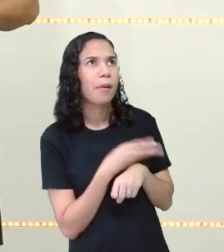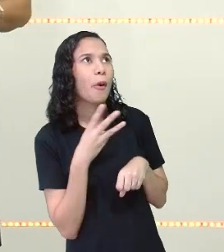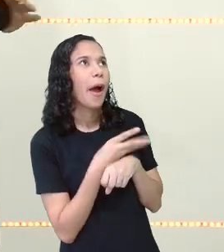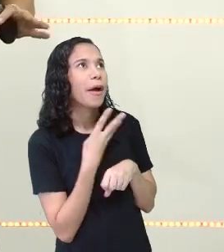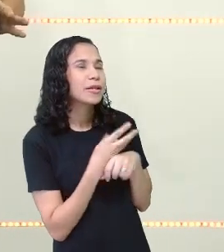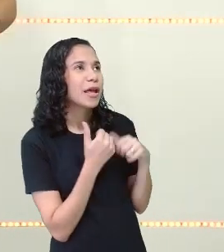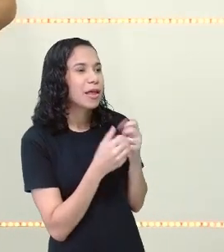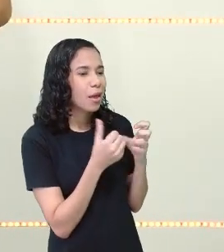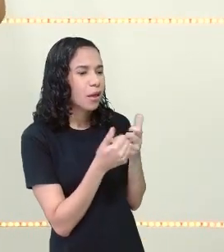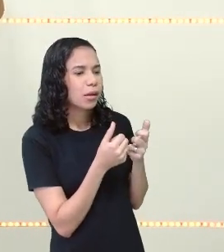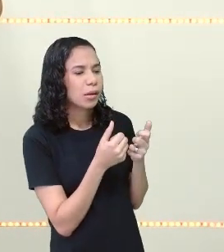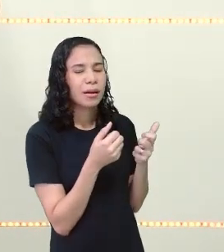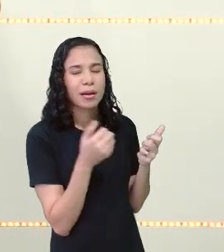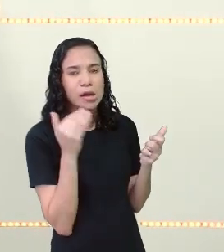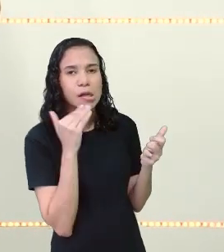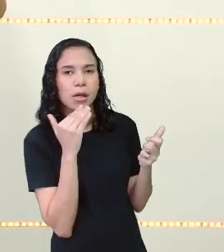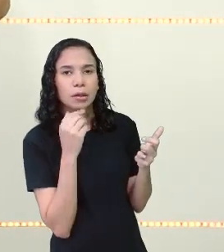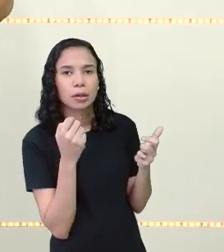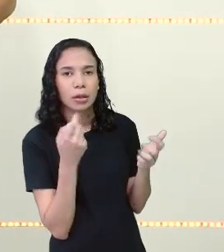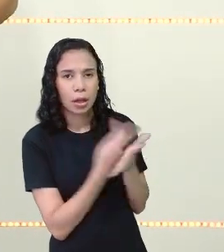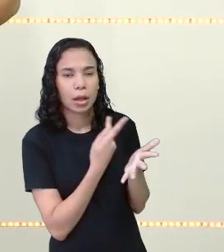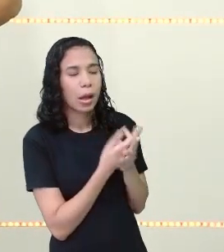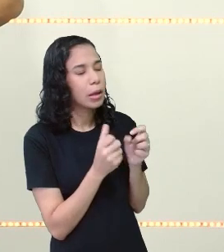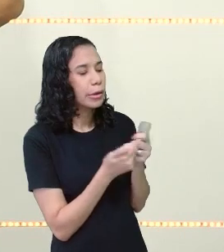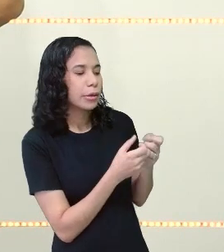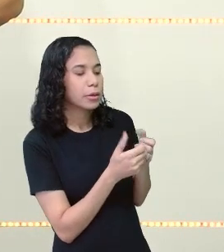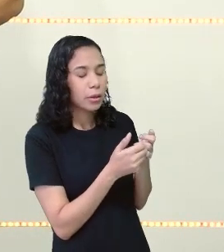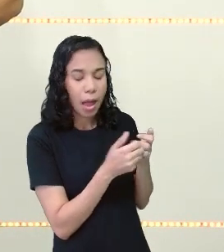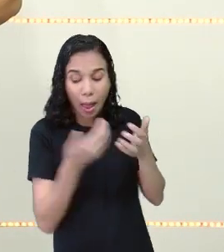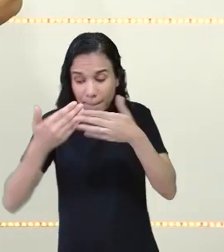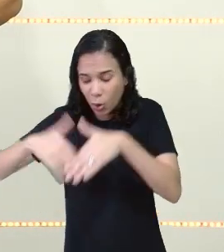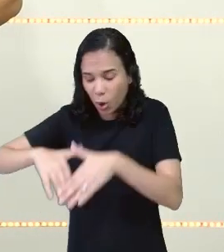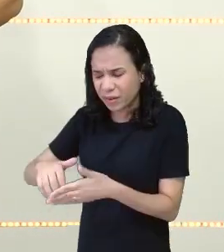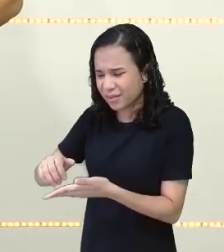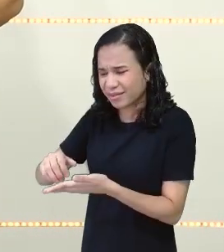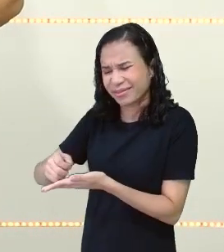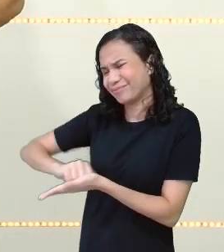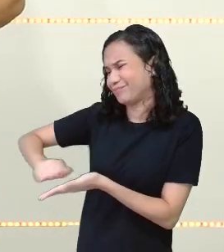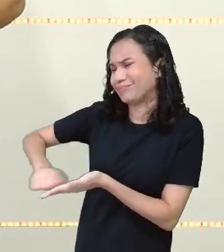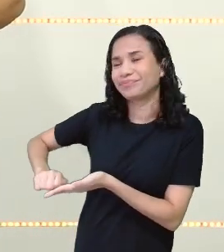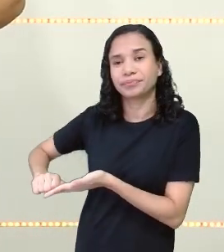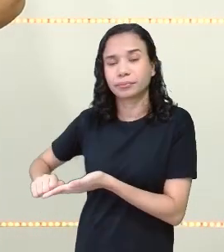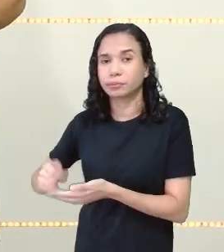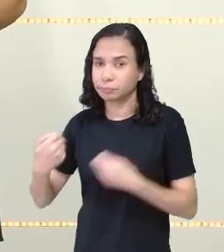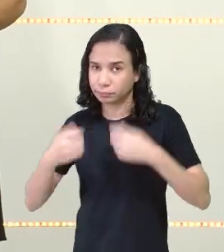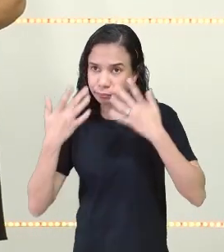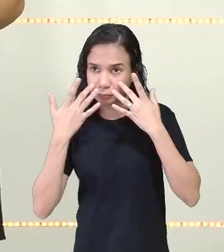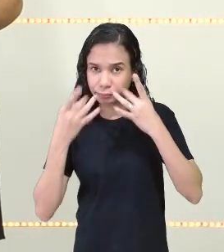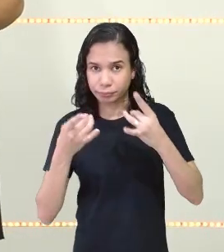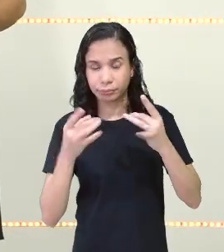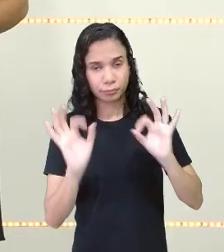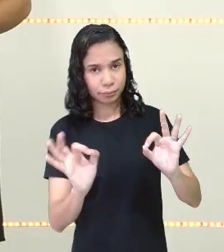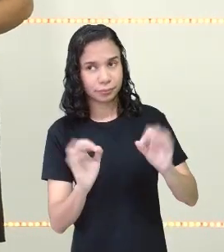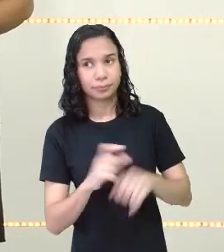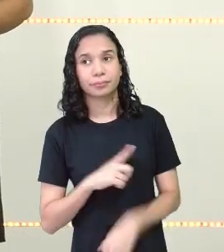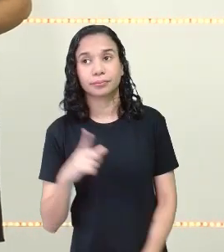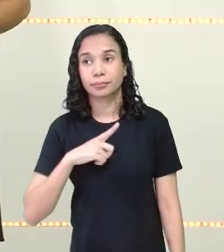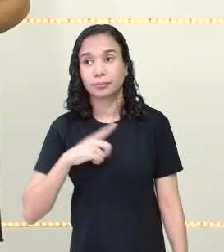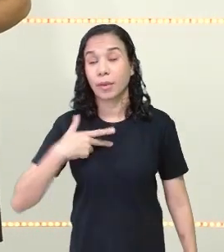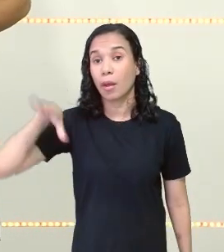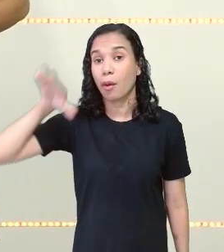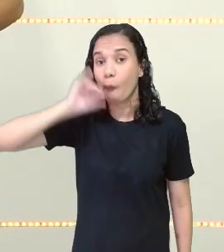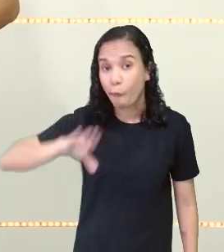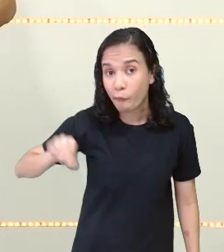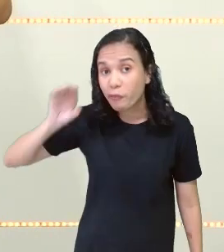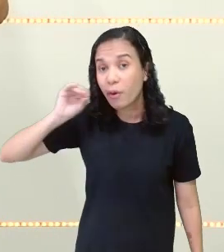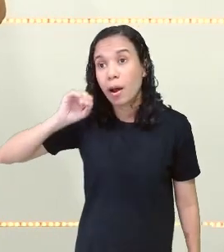gente acaba escrevendo errado nas provas. Fica atento a isso, tá bom? A língua falada